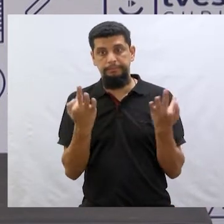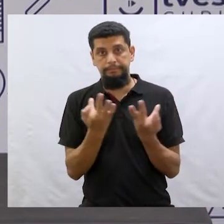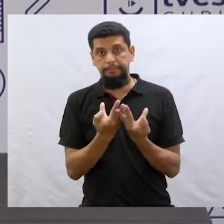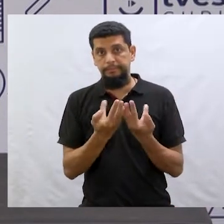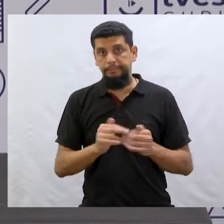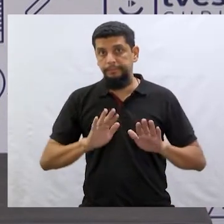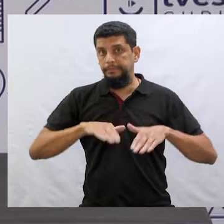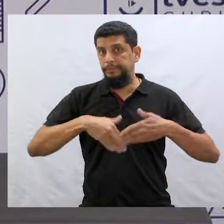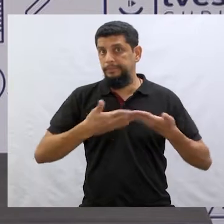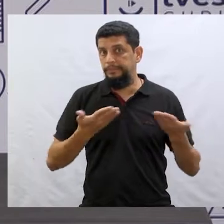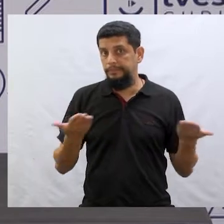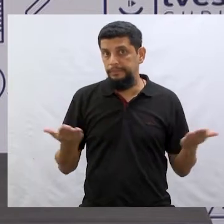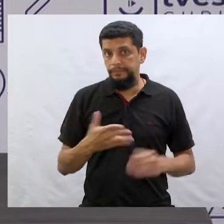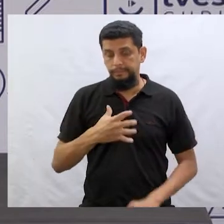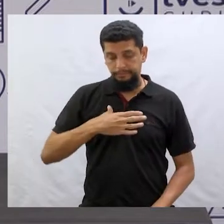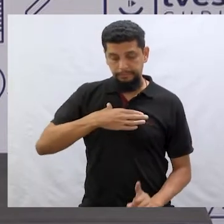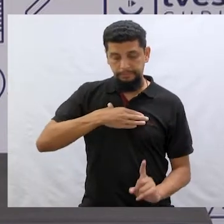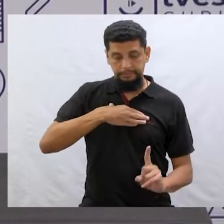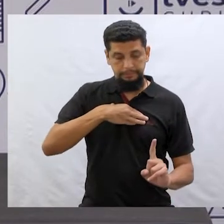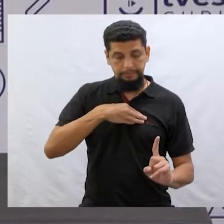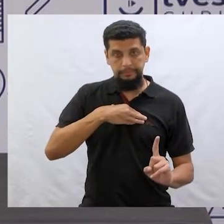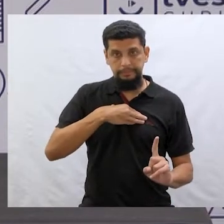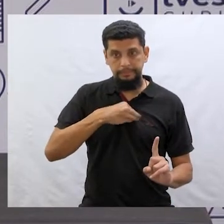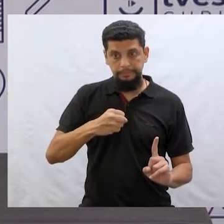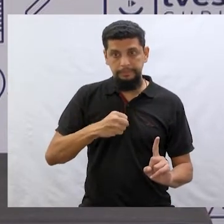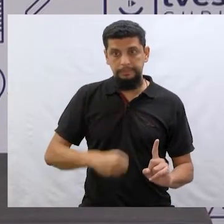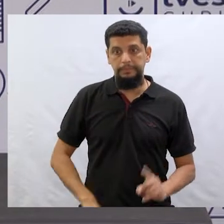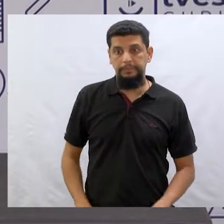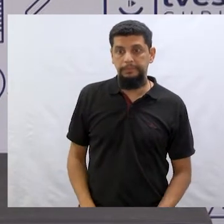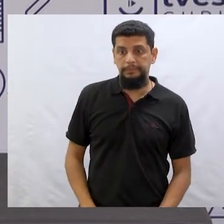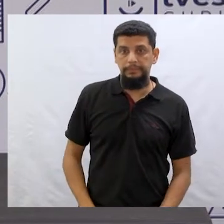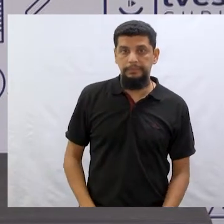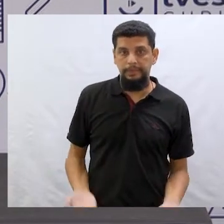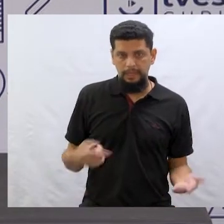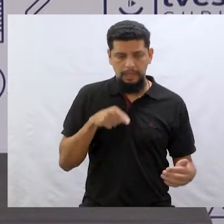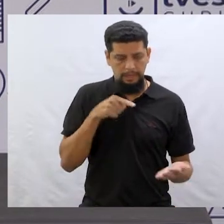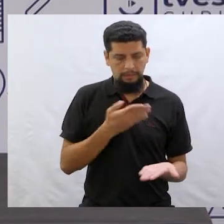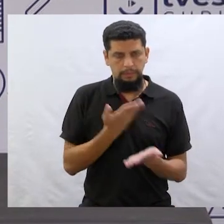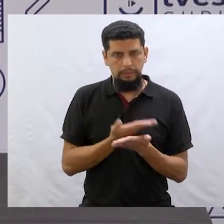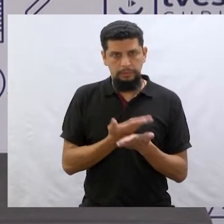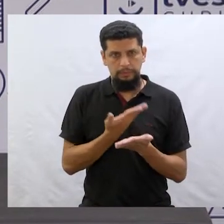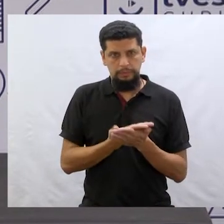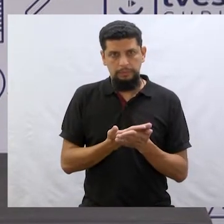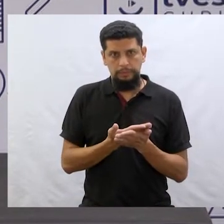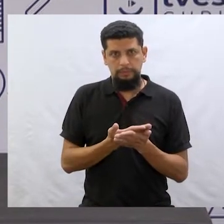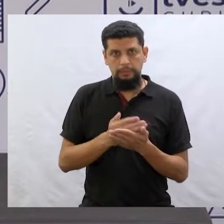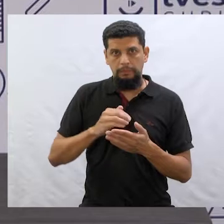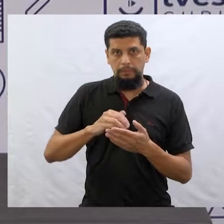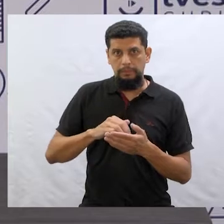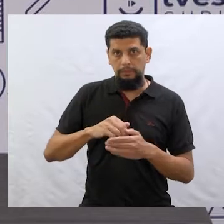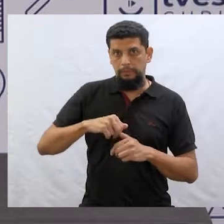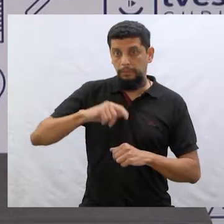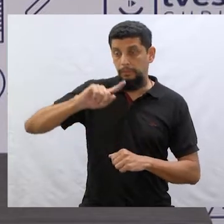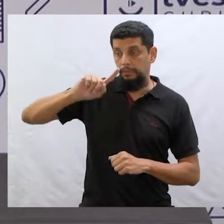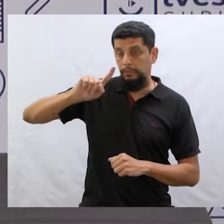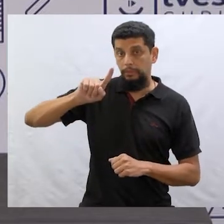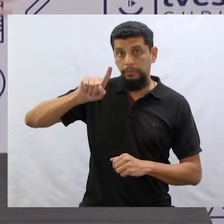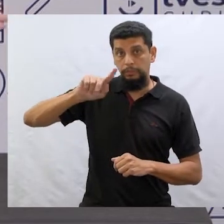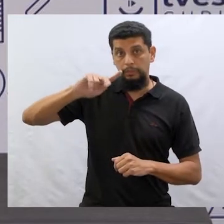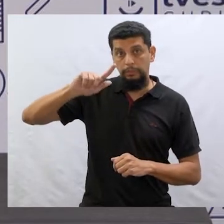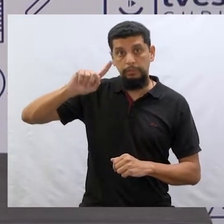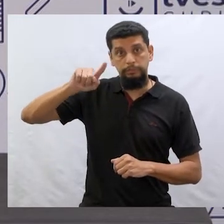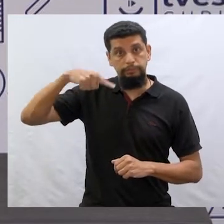Então, o filho, Thompson Jr., hoje ele estuda fora, ele está fazendo, já